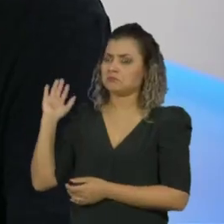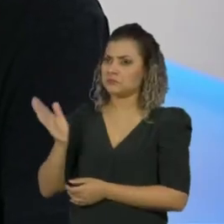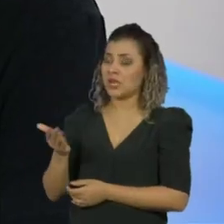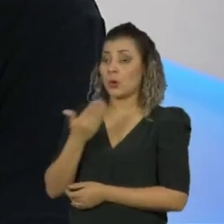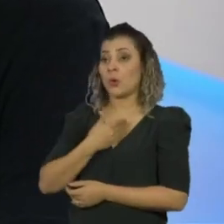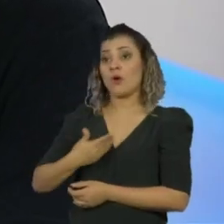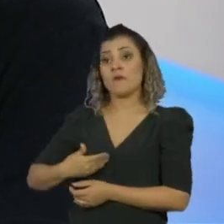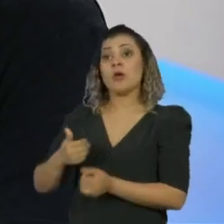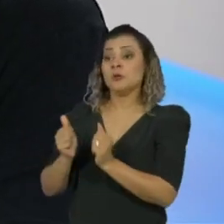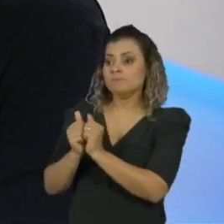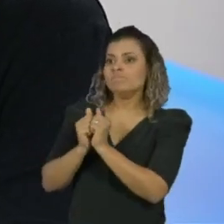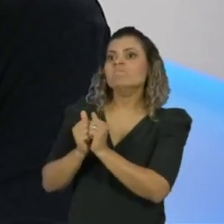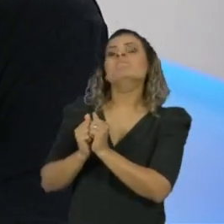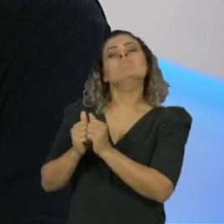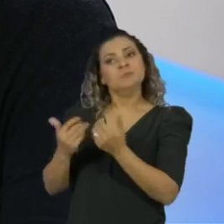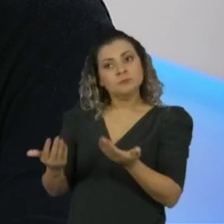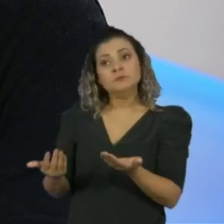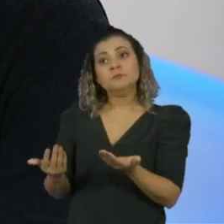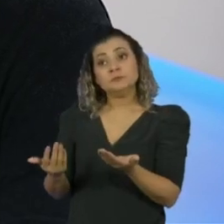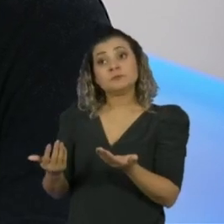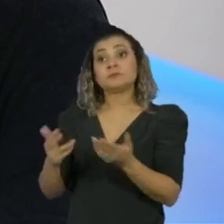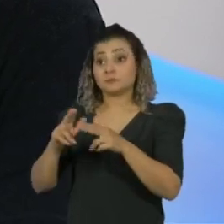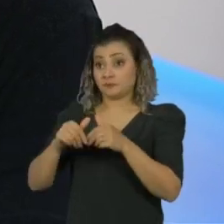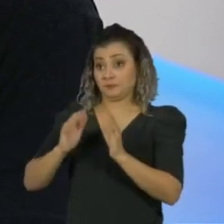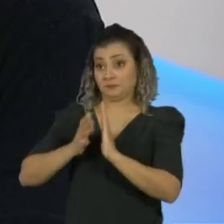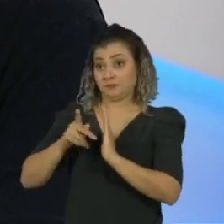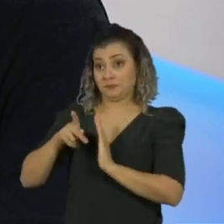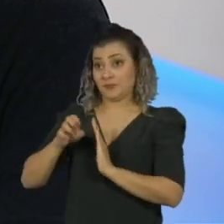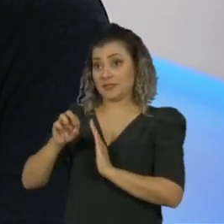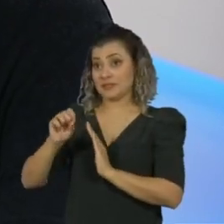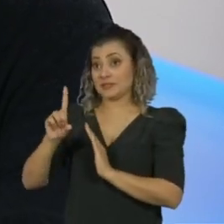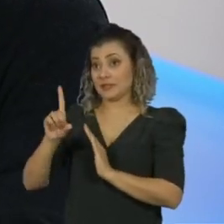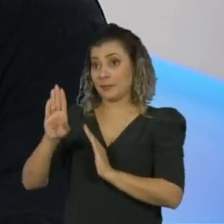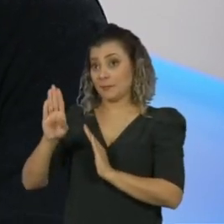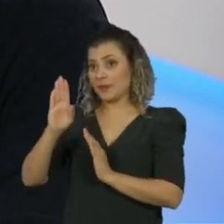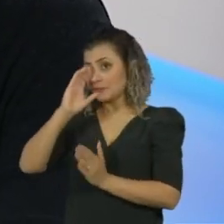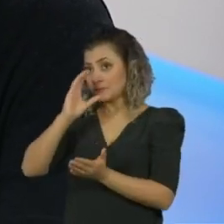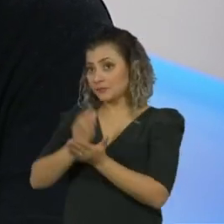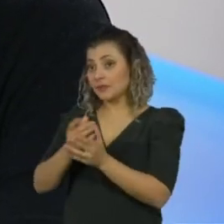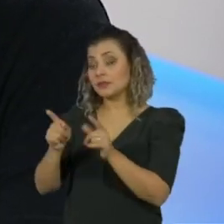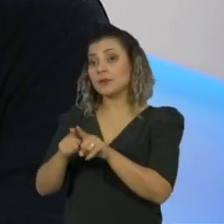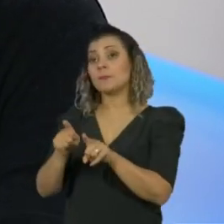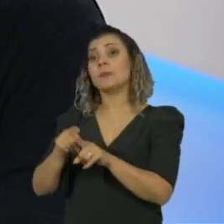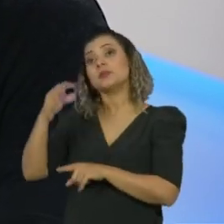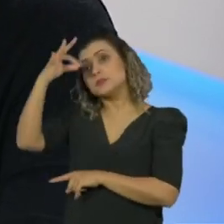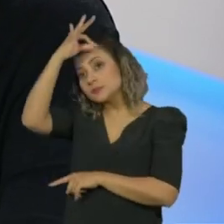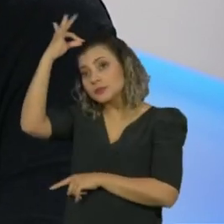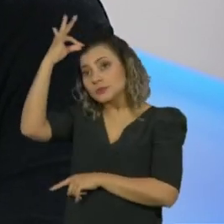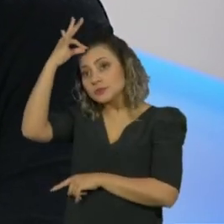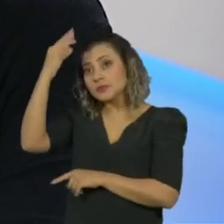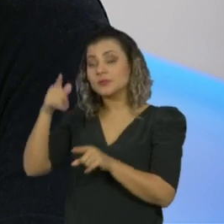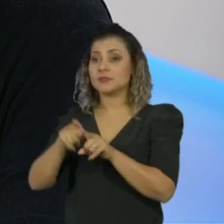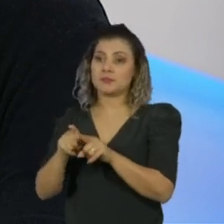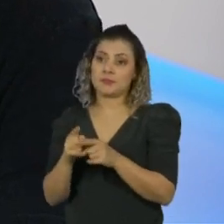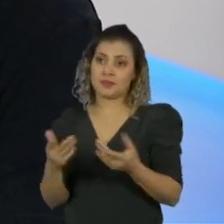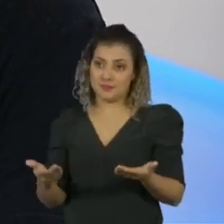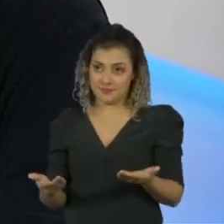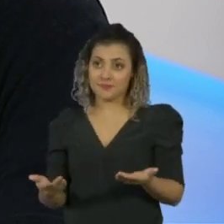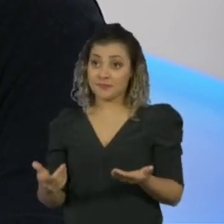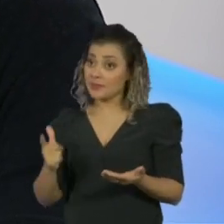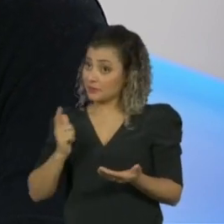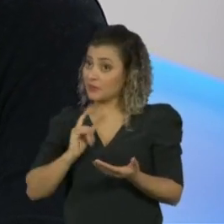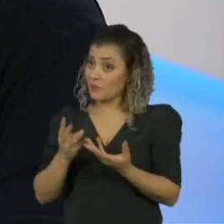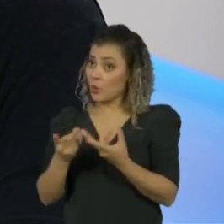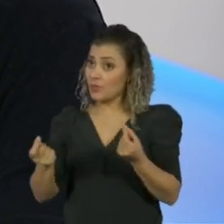governo do Marconi e Pirillo, até, que é do PSDB. E o Espírito Santo, na gestão do Paulo Artung, teve